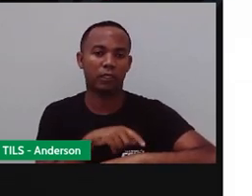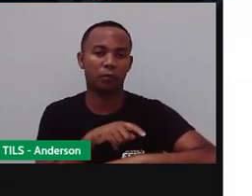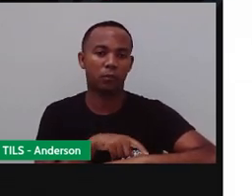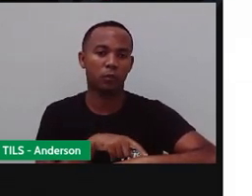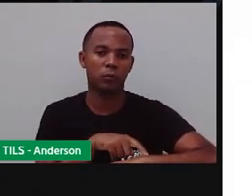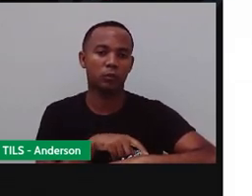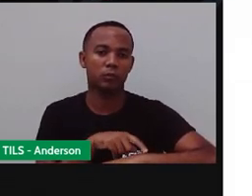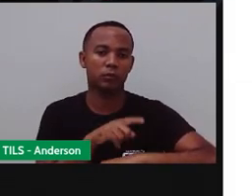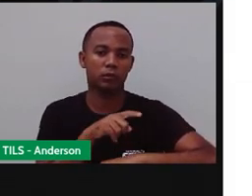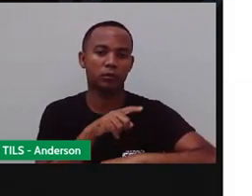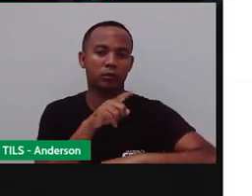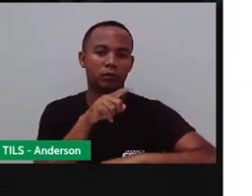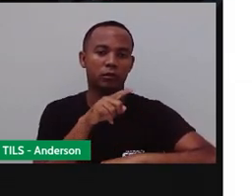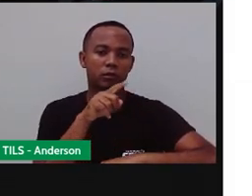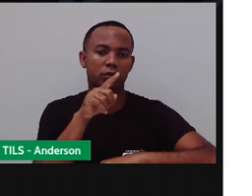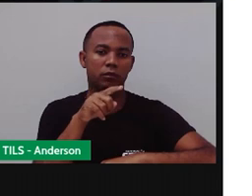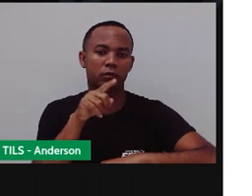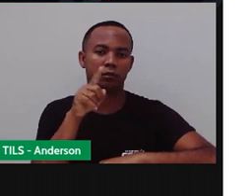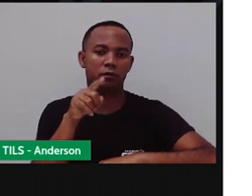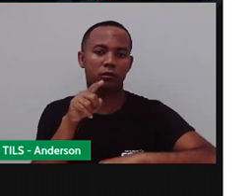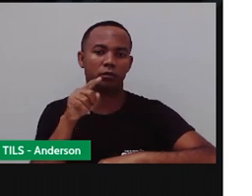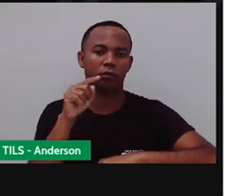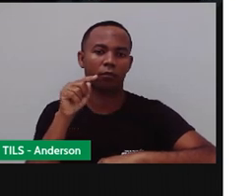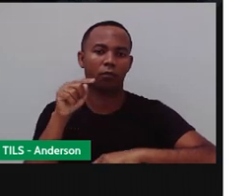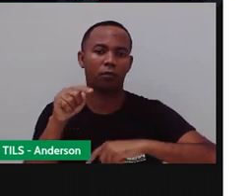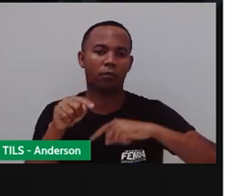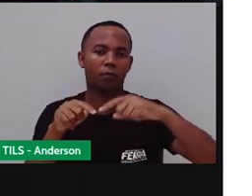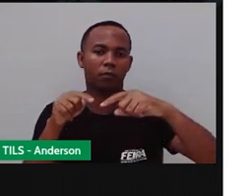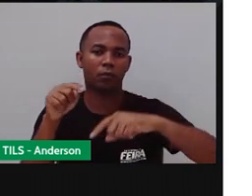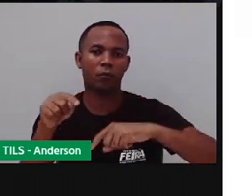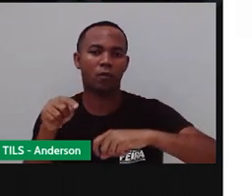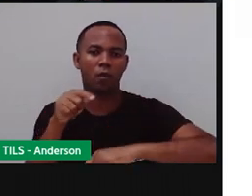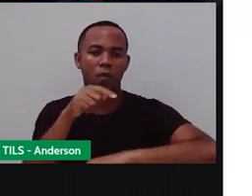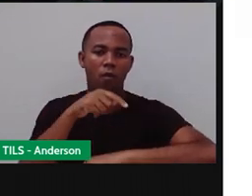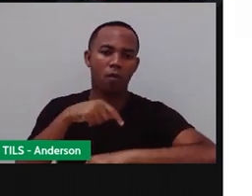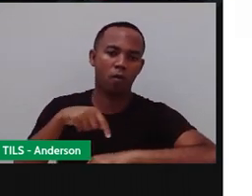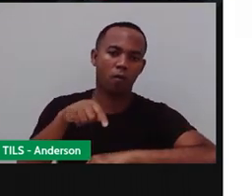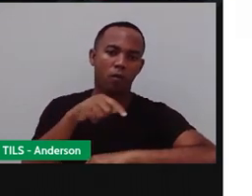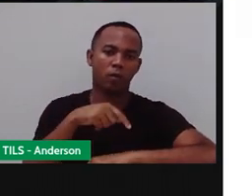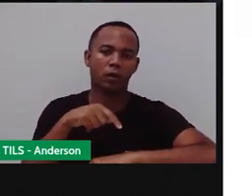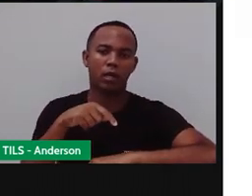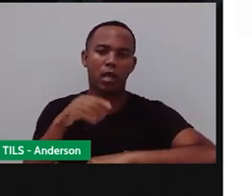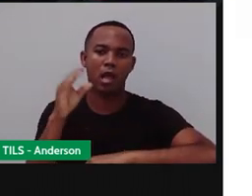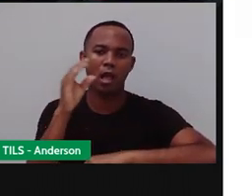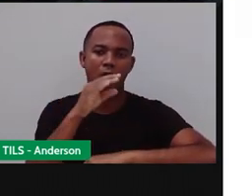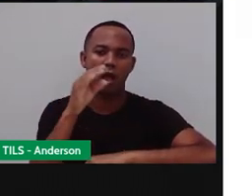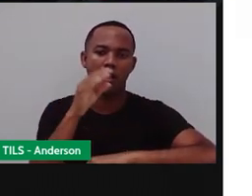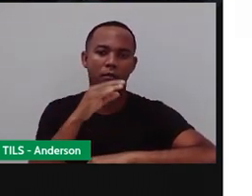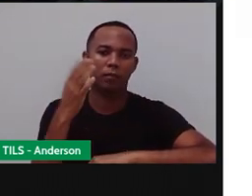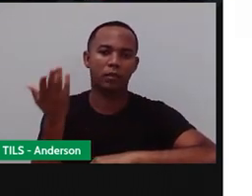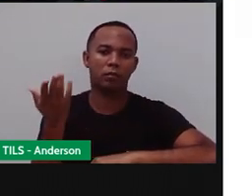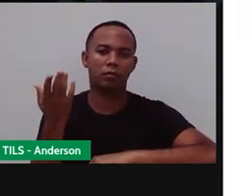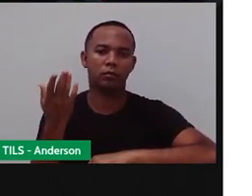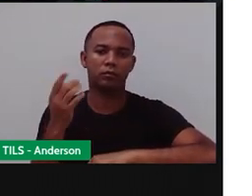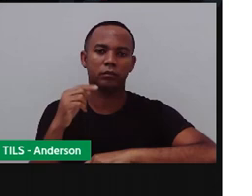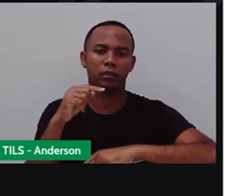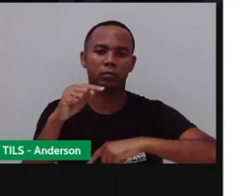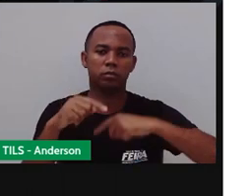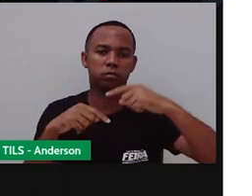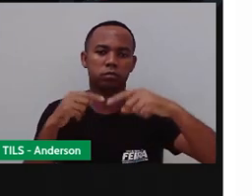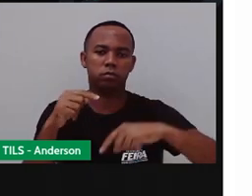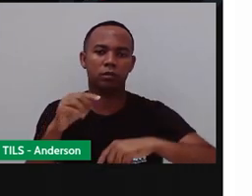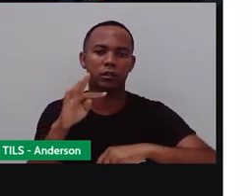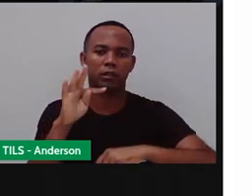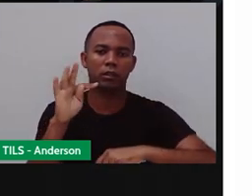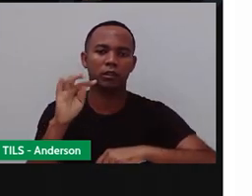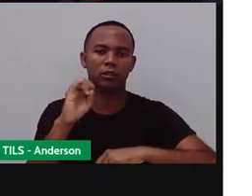-tac, tic-tac, passa a hora. Chega logo, tic-tac, tic-tac, vai-te embora.